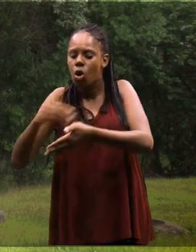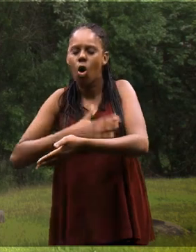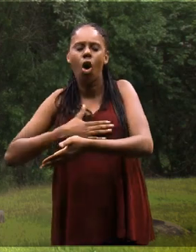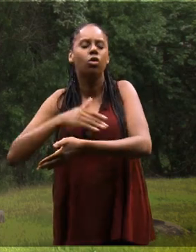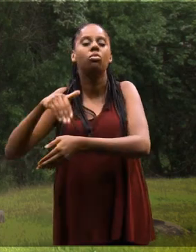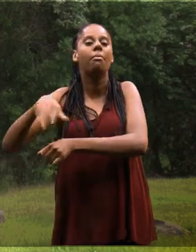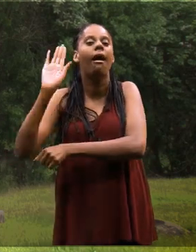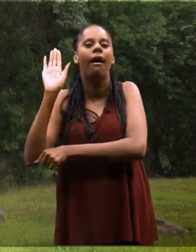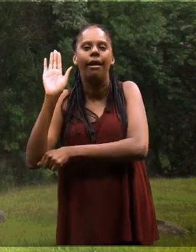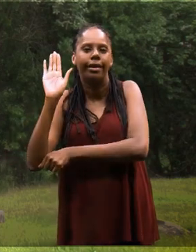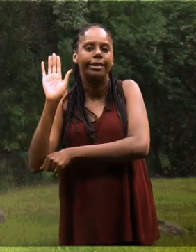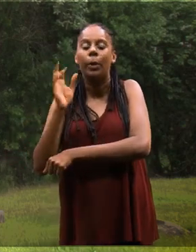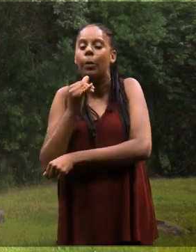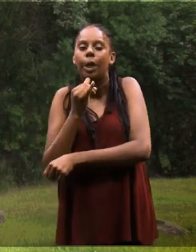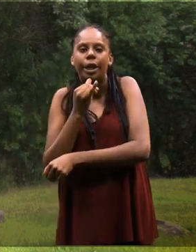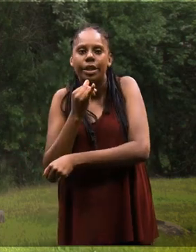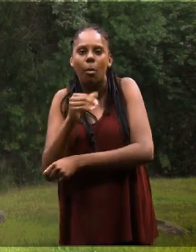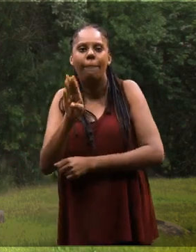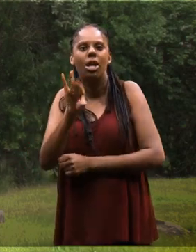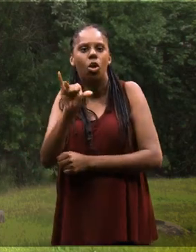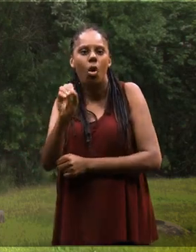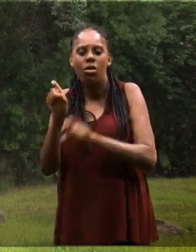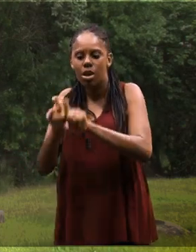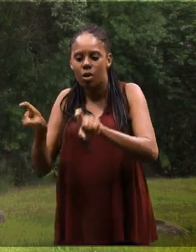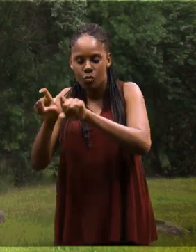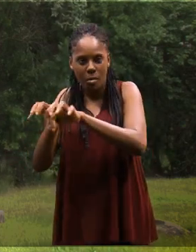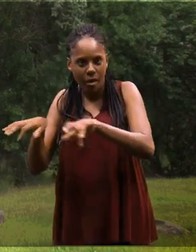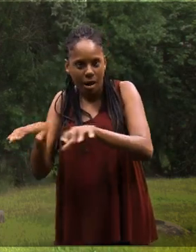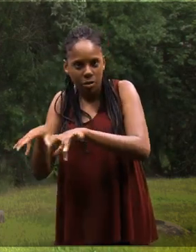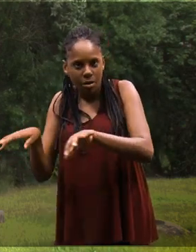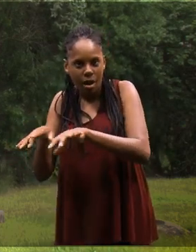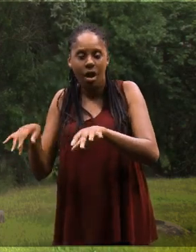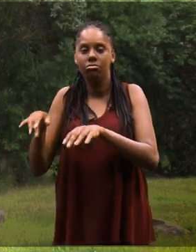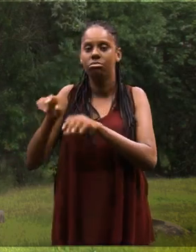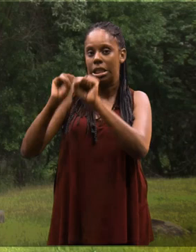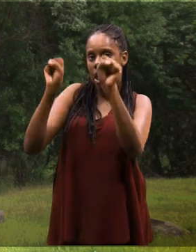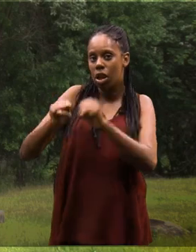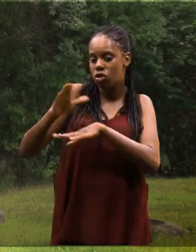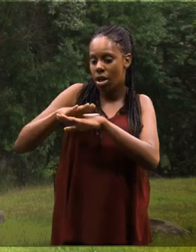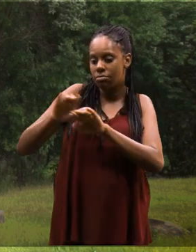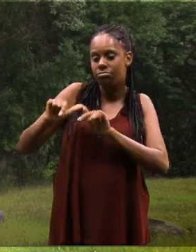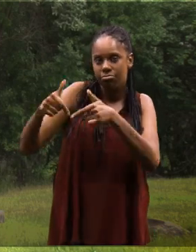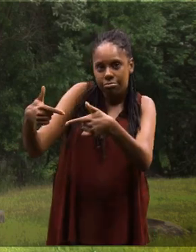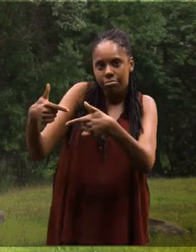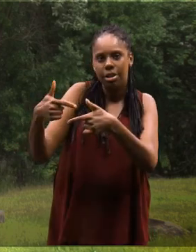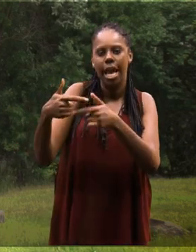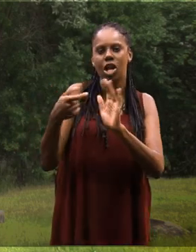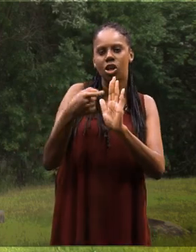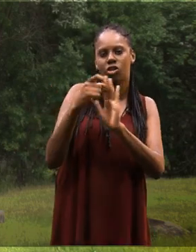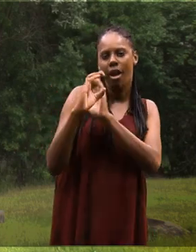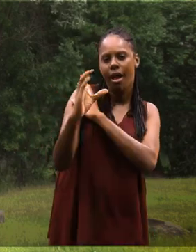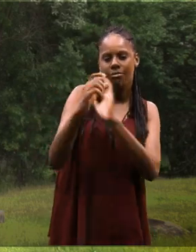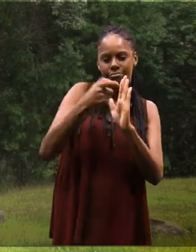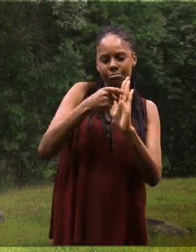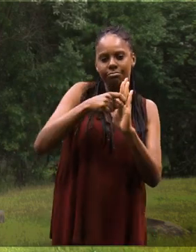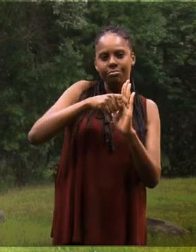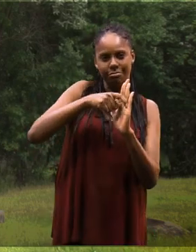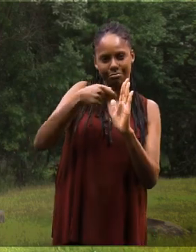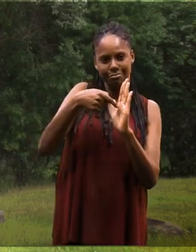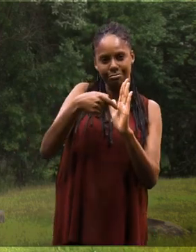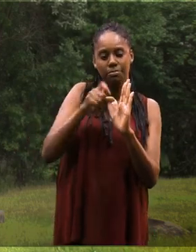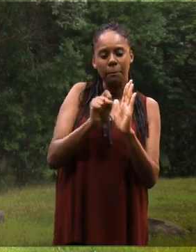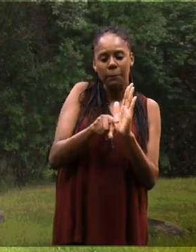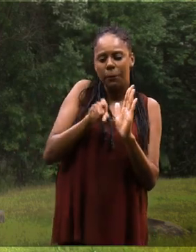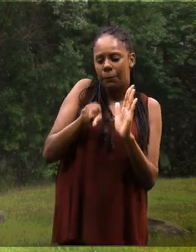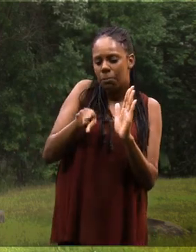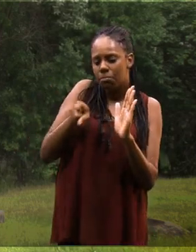específico que você gosta mais, como por exemplo bioinformática, inteligência artificial, engenharia de software, que são